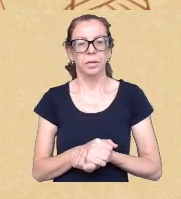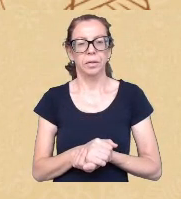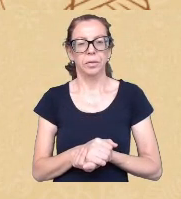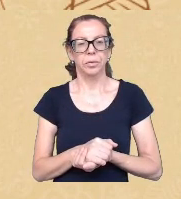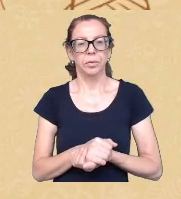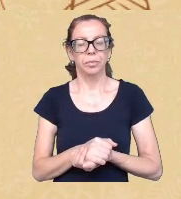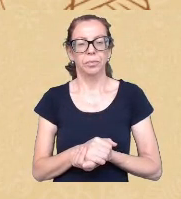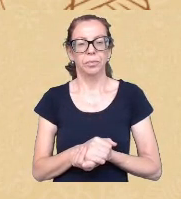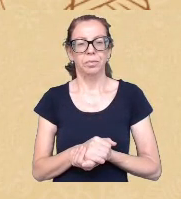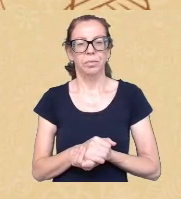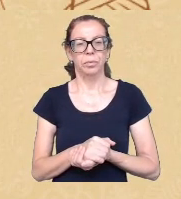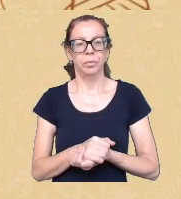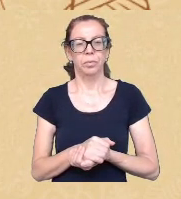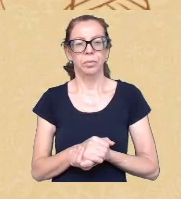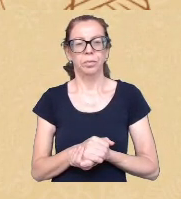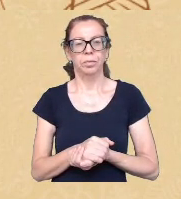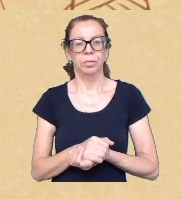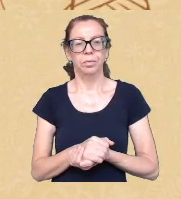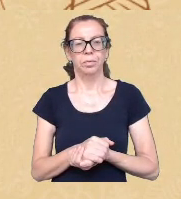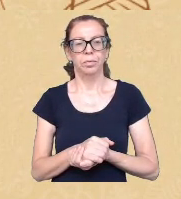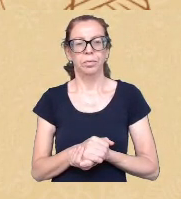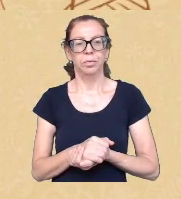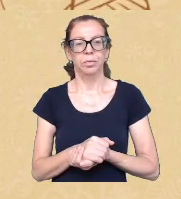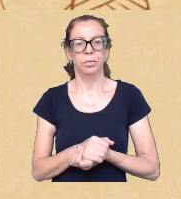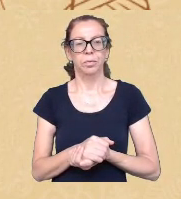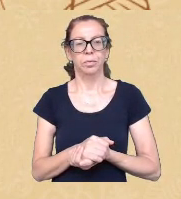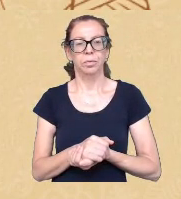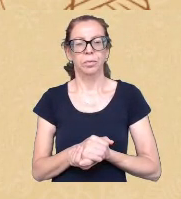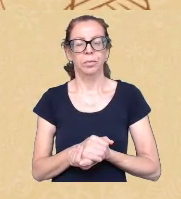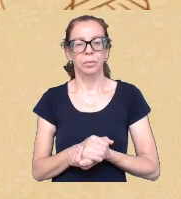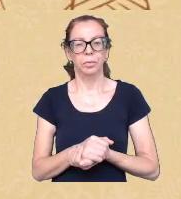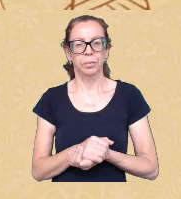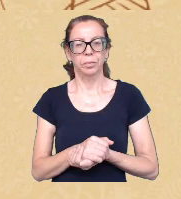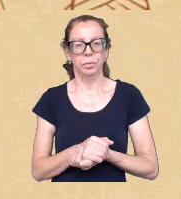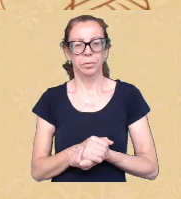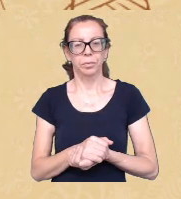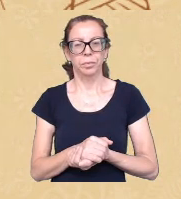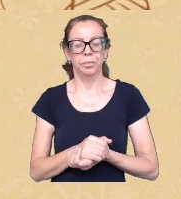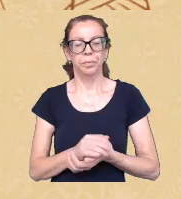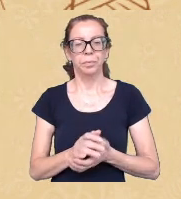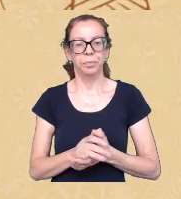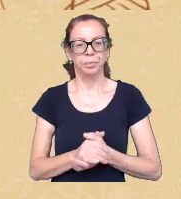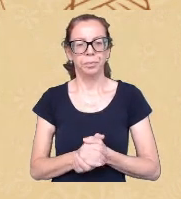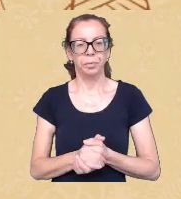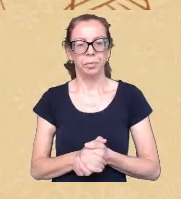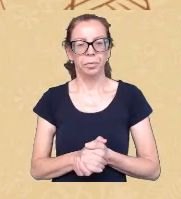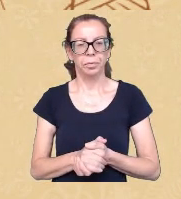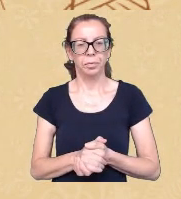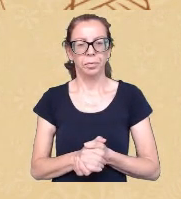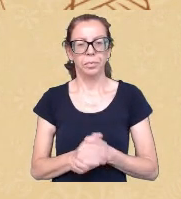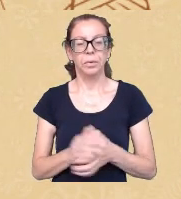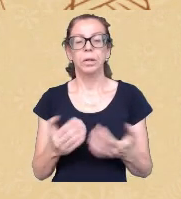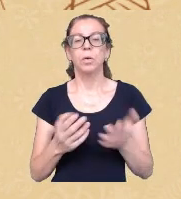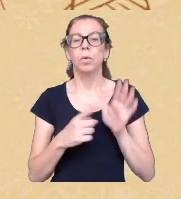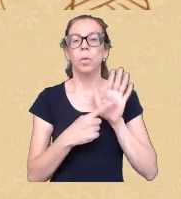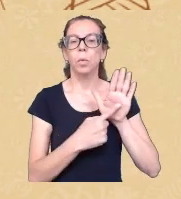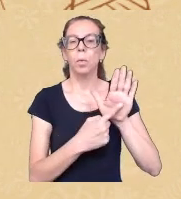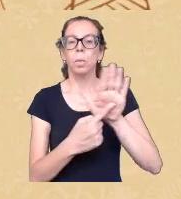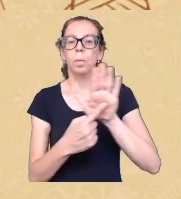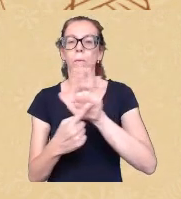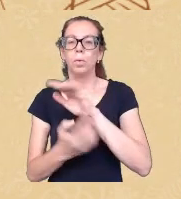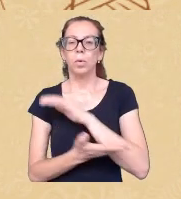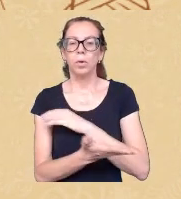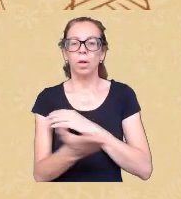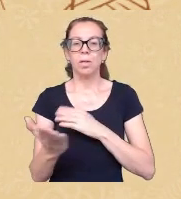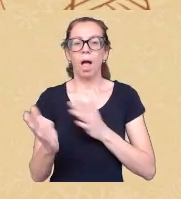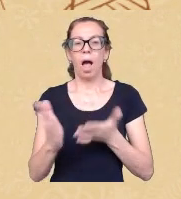esse etnocídio de um único fenótipo no nosso povo então vou mostrar aqui para vocês algumas delas